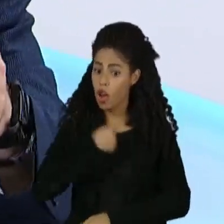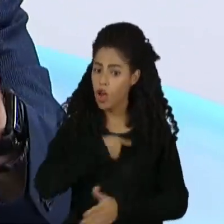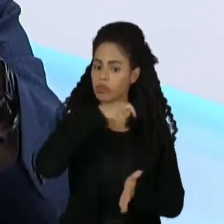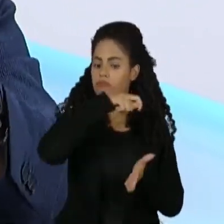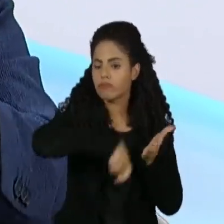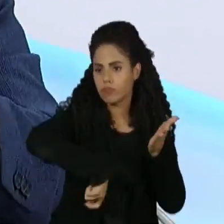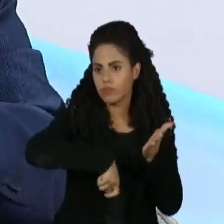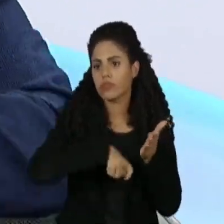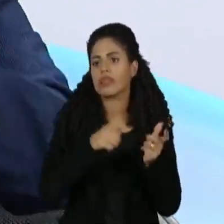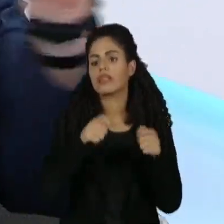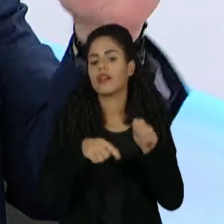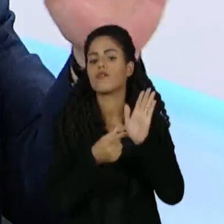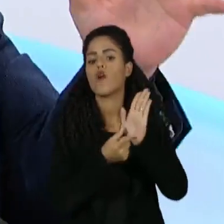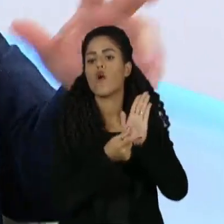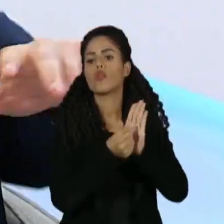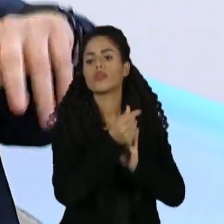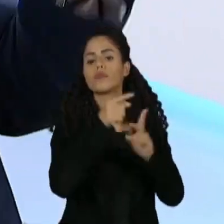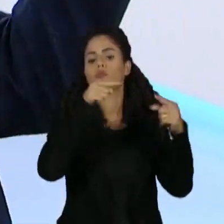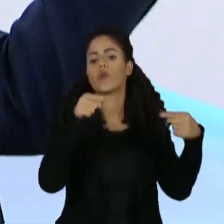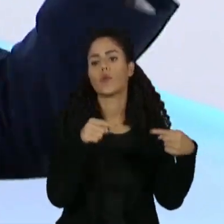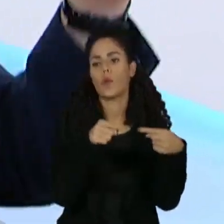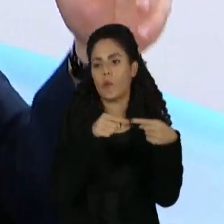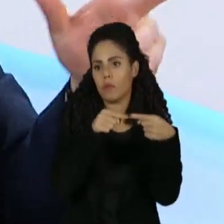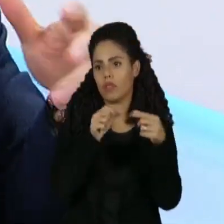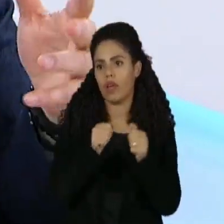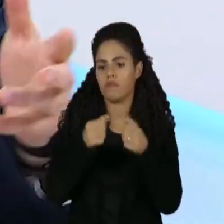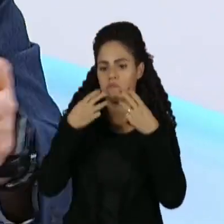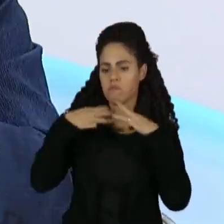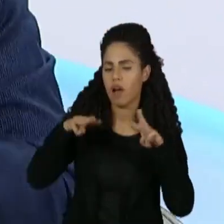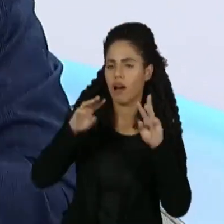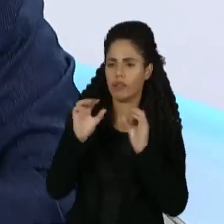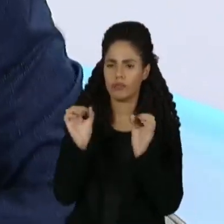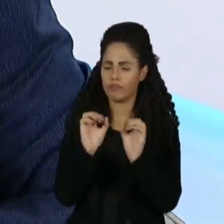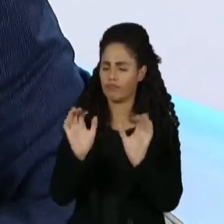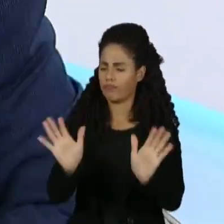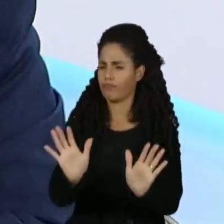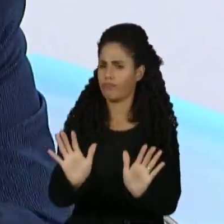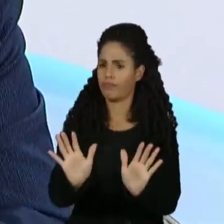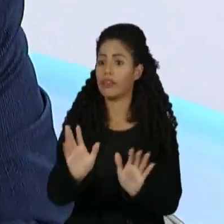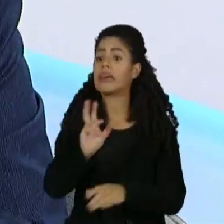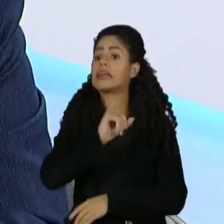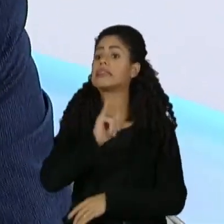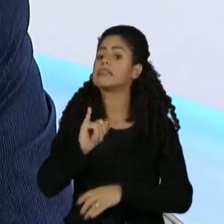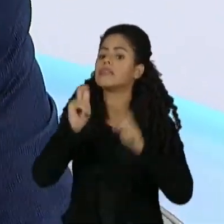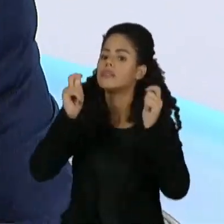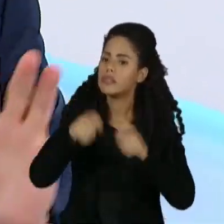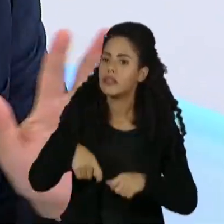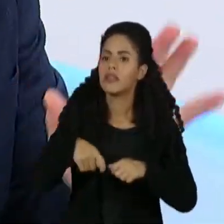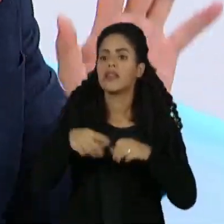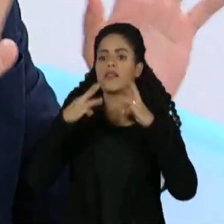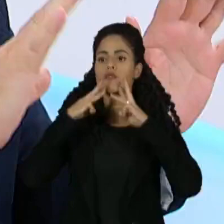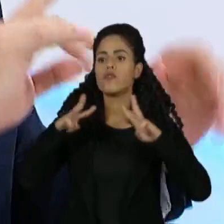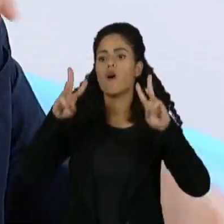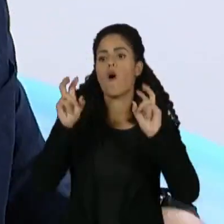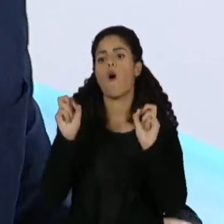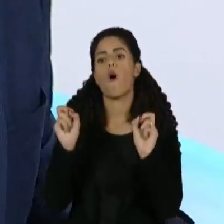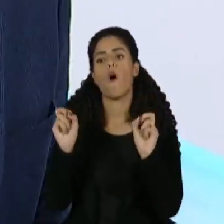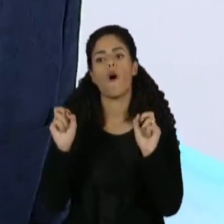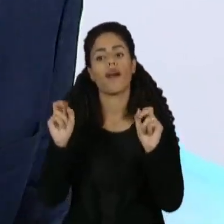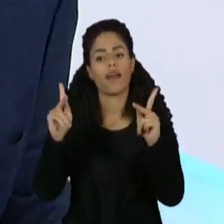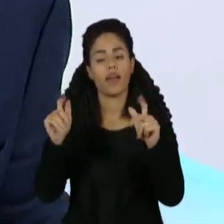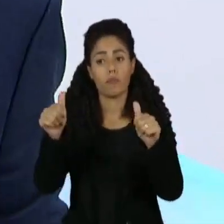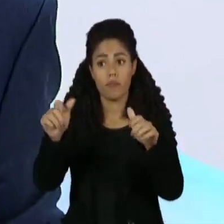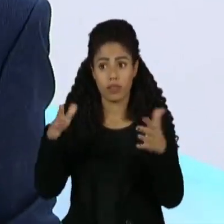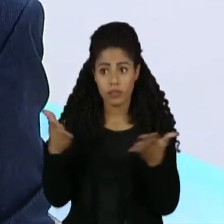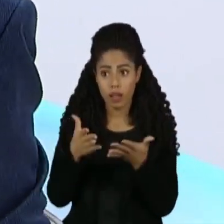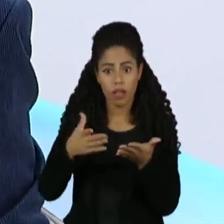dentro de condição orçamentária, nada de projeto, de marketing, etc. Claro, porque o a gente puder licenciar de produto e fazer dinheiro é outra coisa. Nós